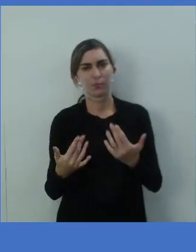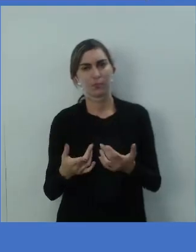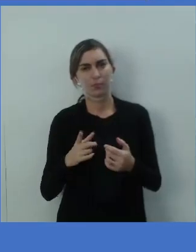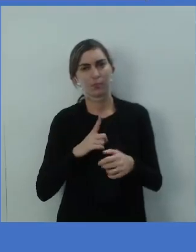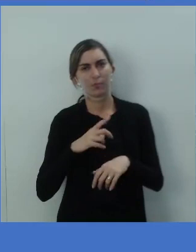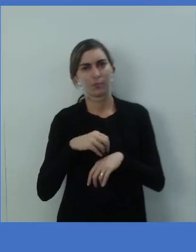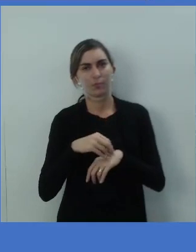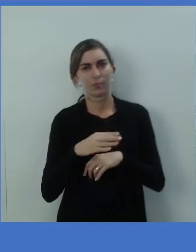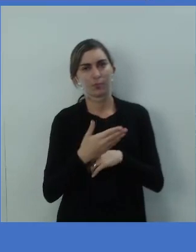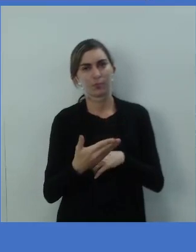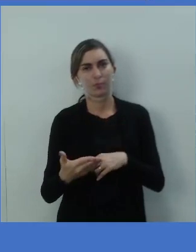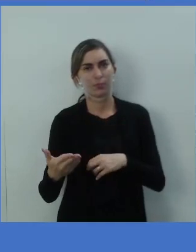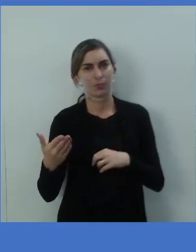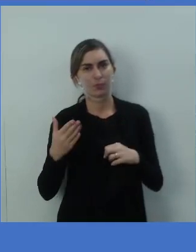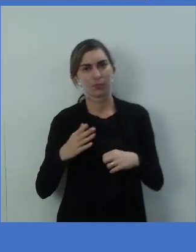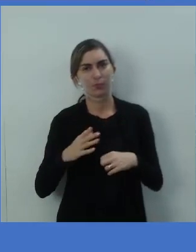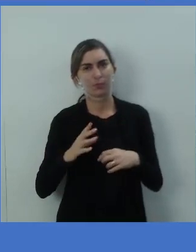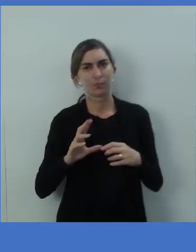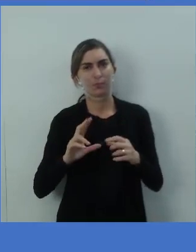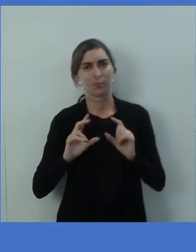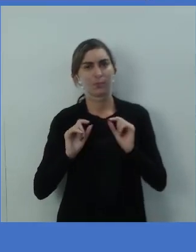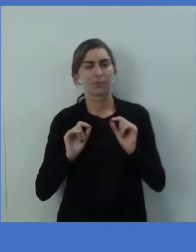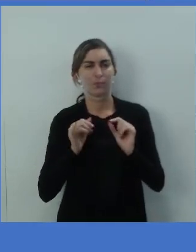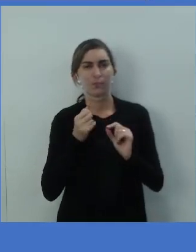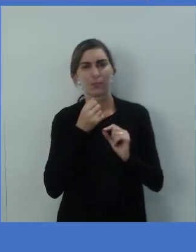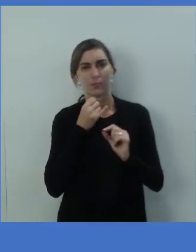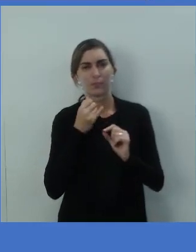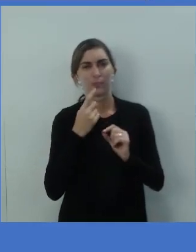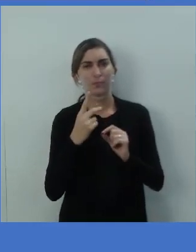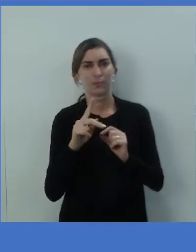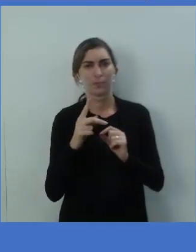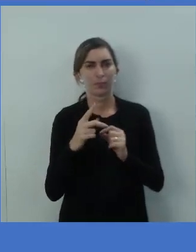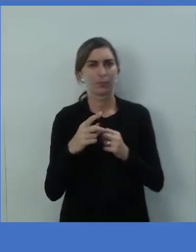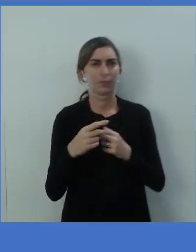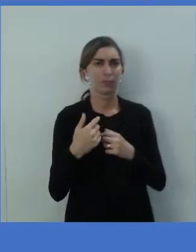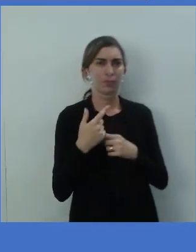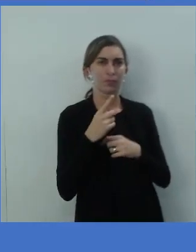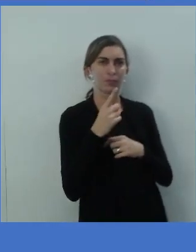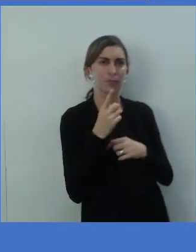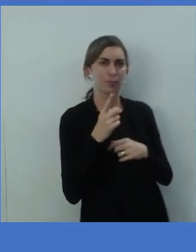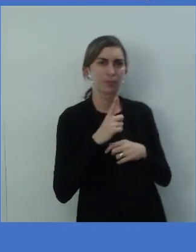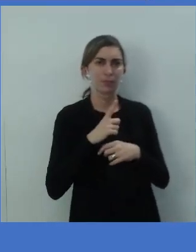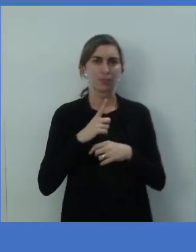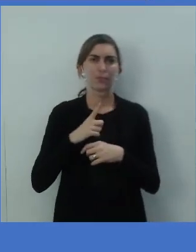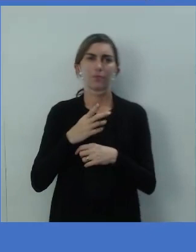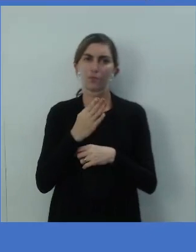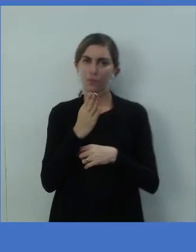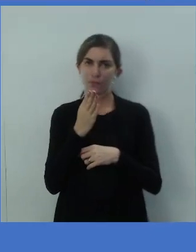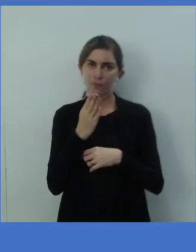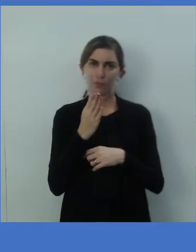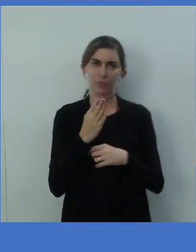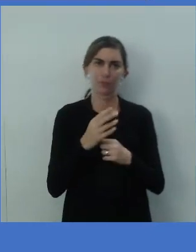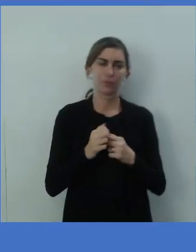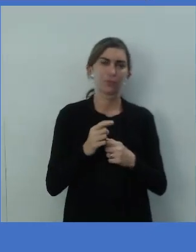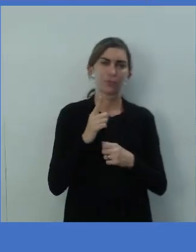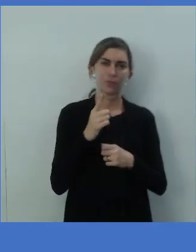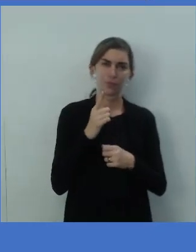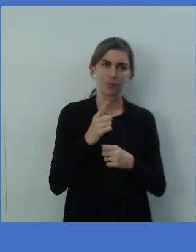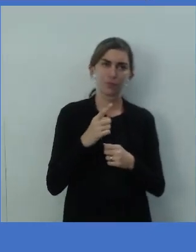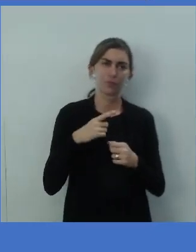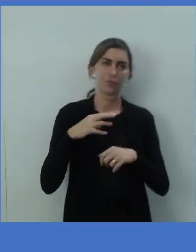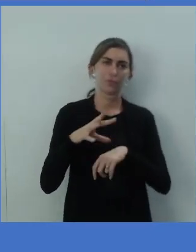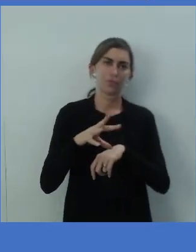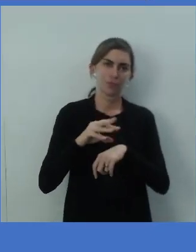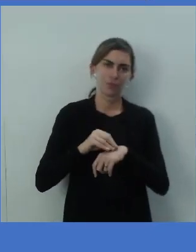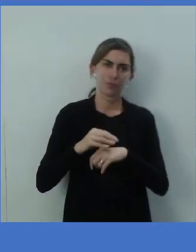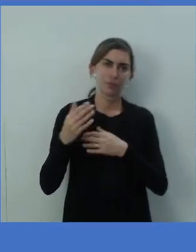você aí uma situação. Vamos supor que esse rapaz é você, né? Então, você recebe aí